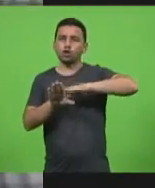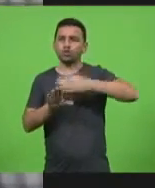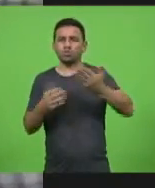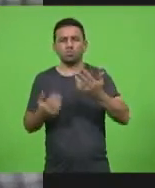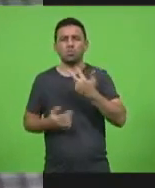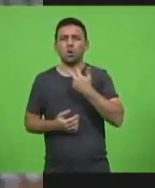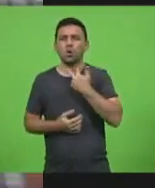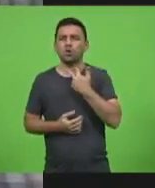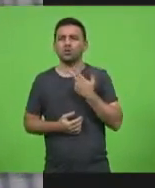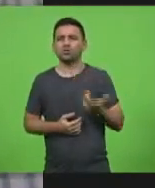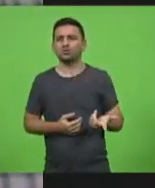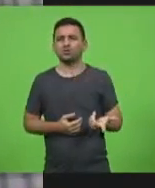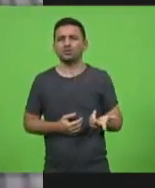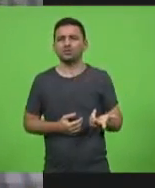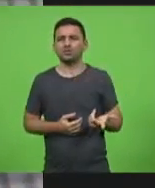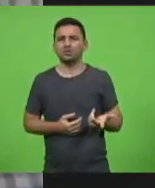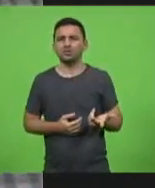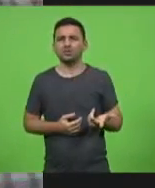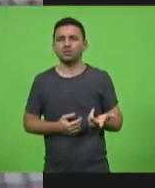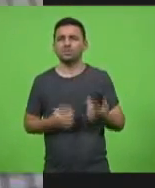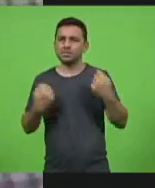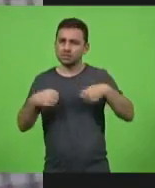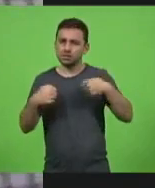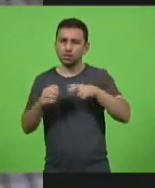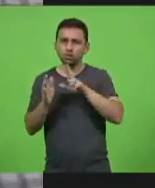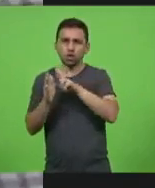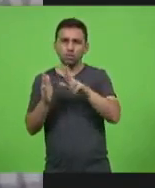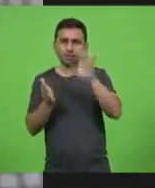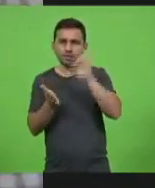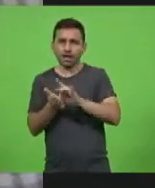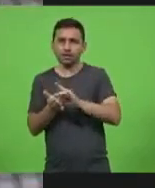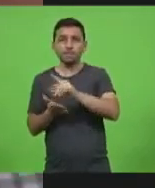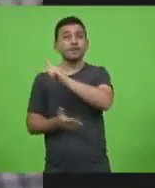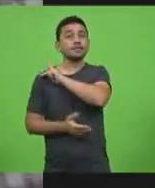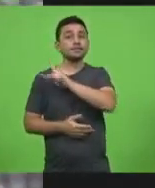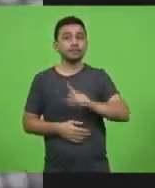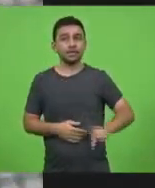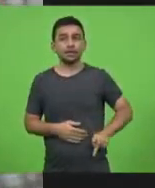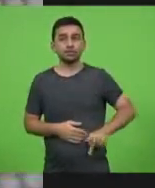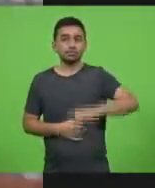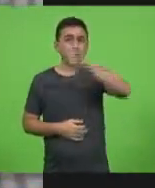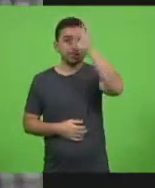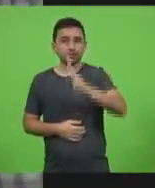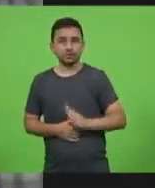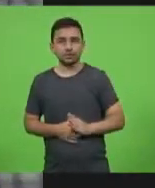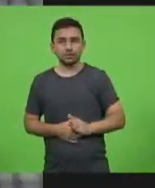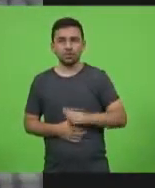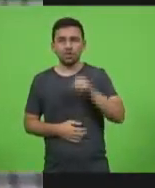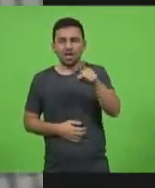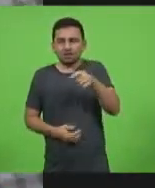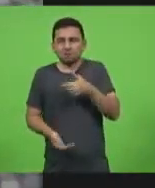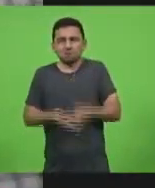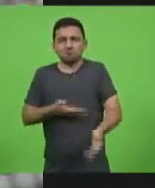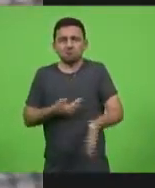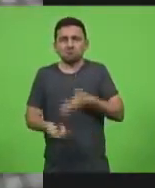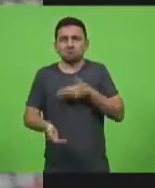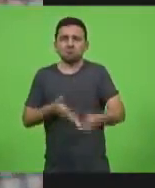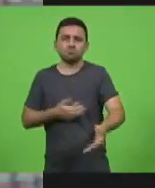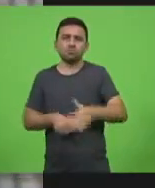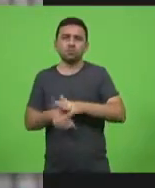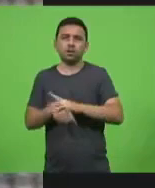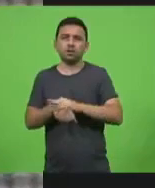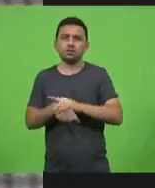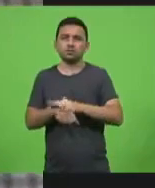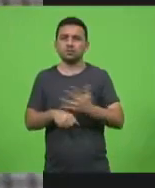a verdade. Vamos dar um nome certinho. O nosso presidente da república, ele faz pouco da doença. Ele continua